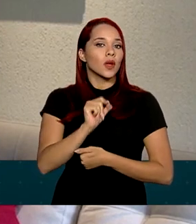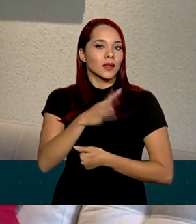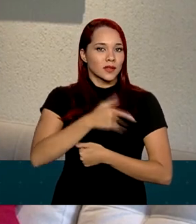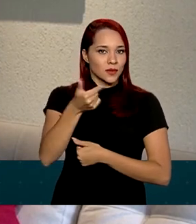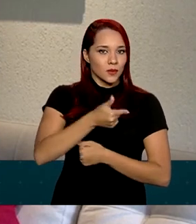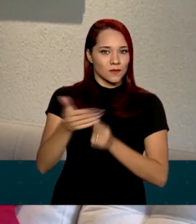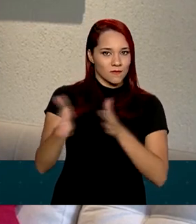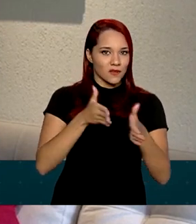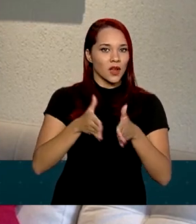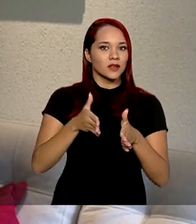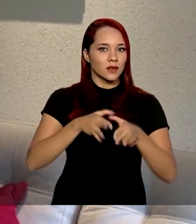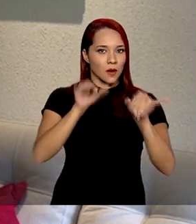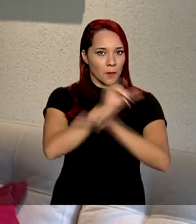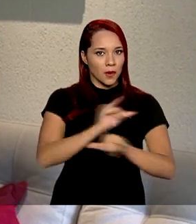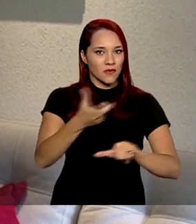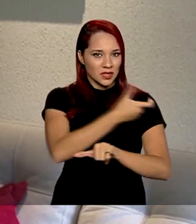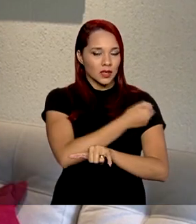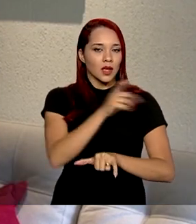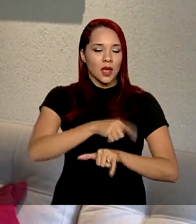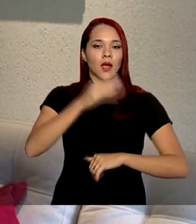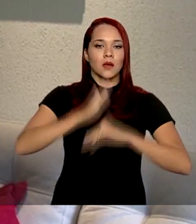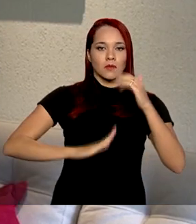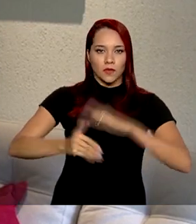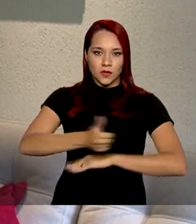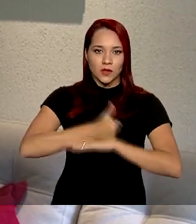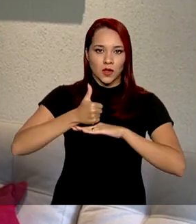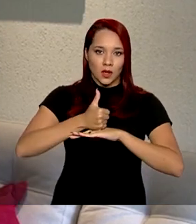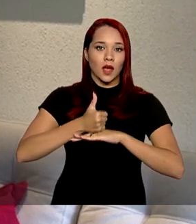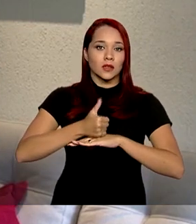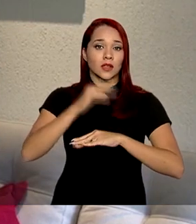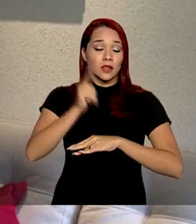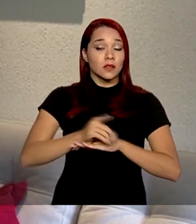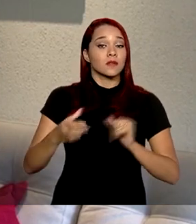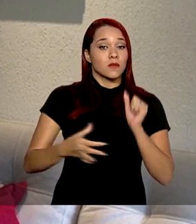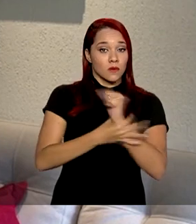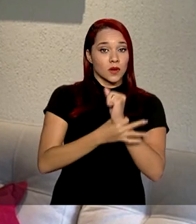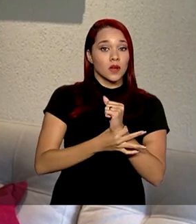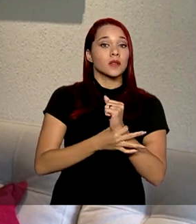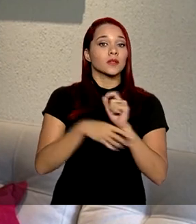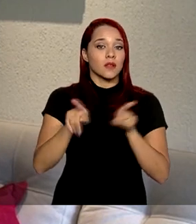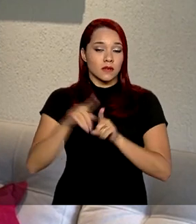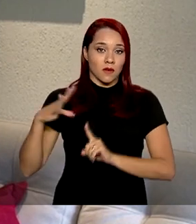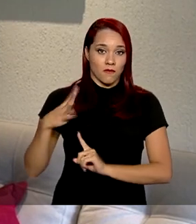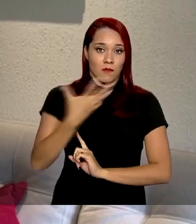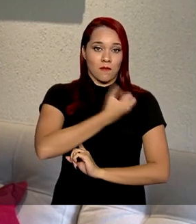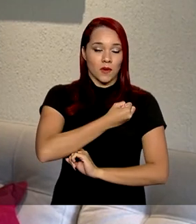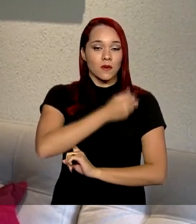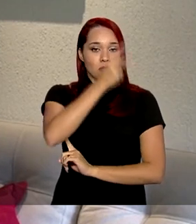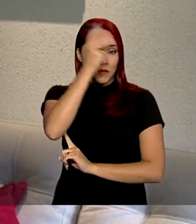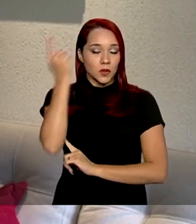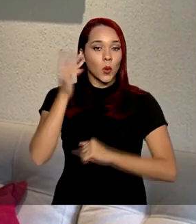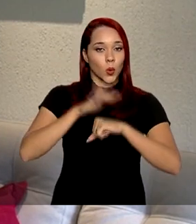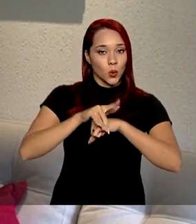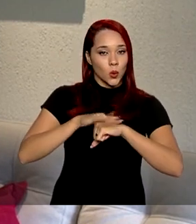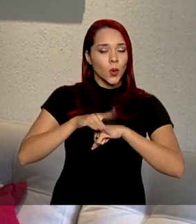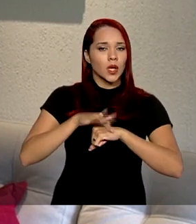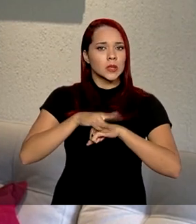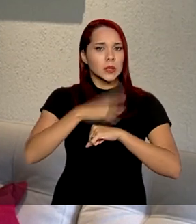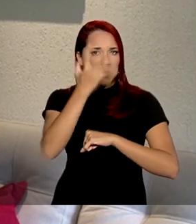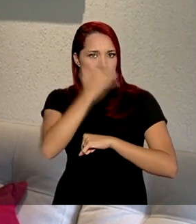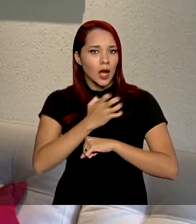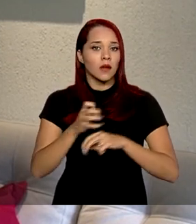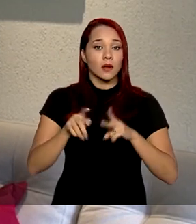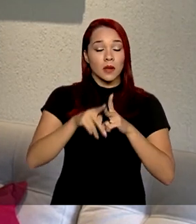segunda fase da campanha são os profissionais das forças de segurança e salvamento, pessoas com doenças crônicas,